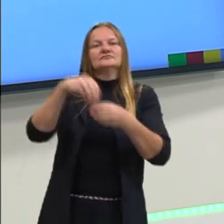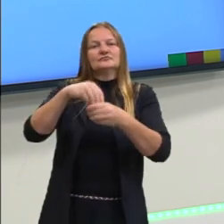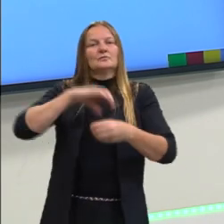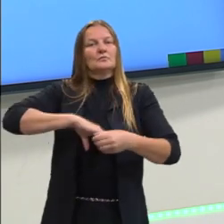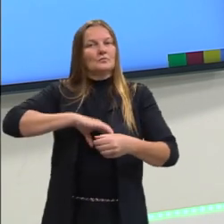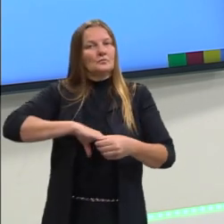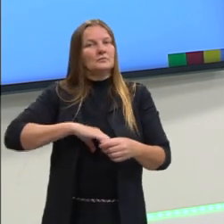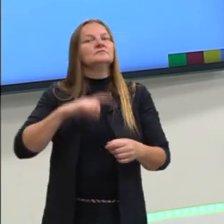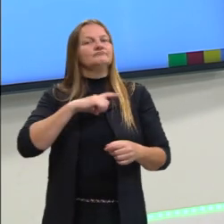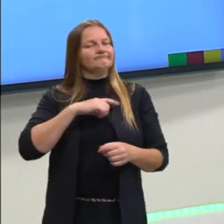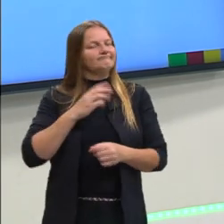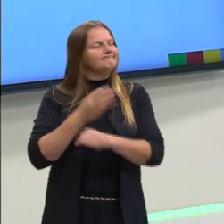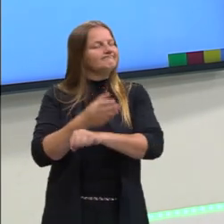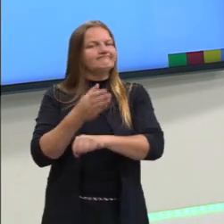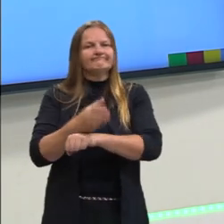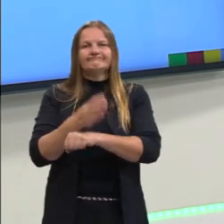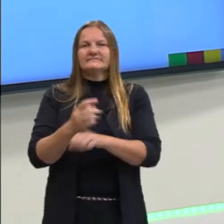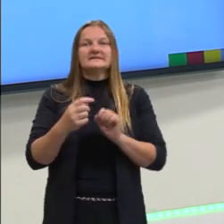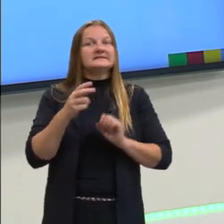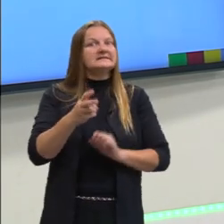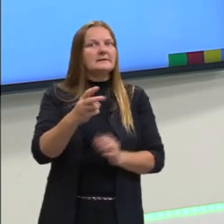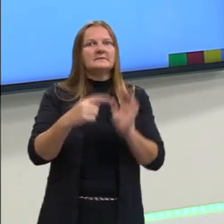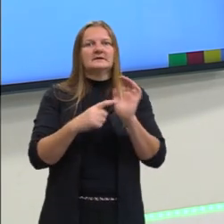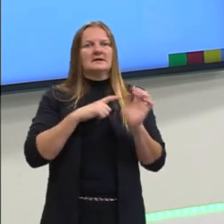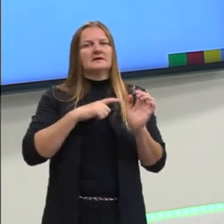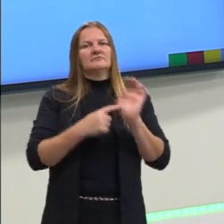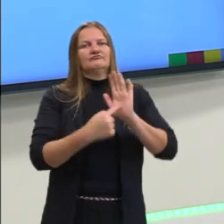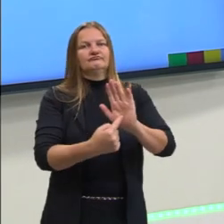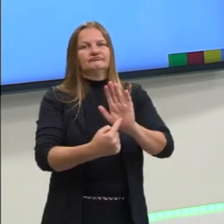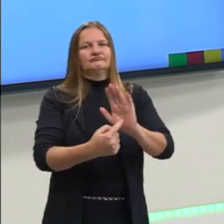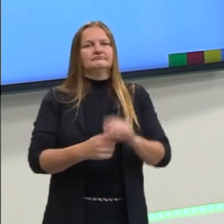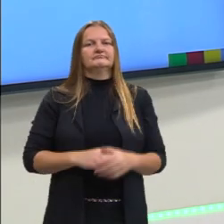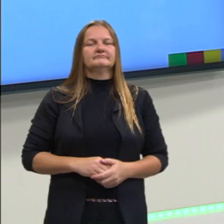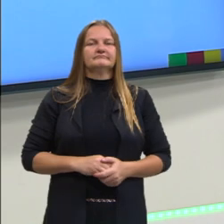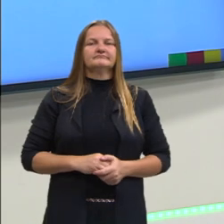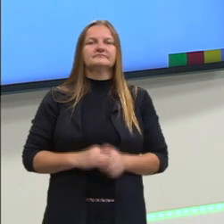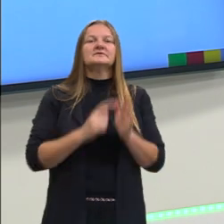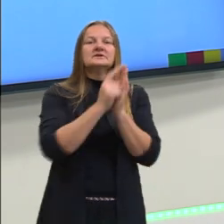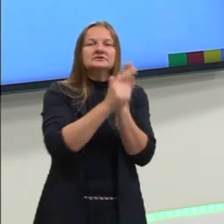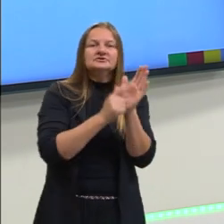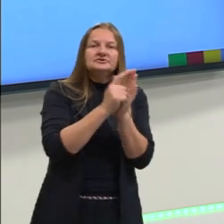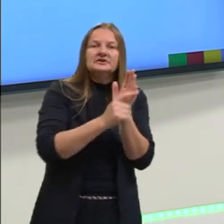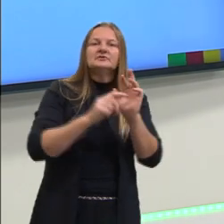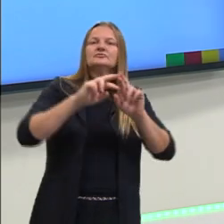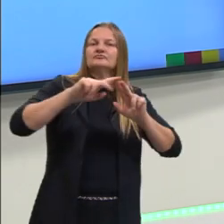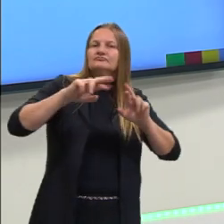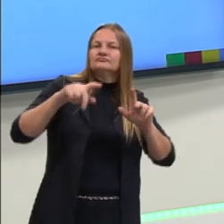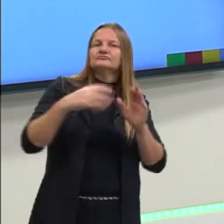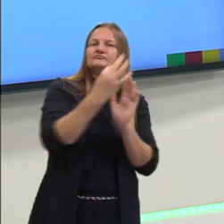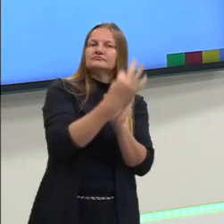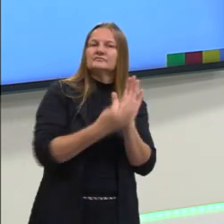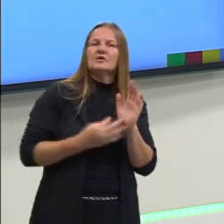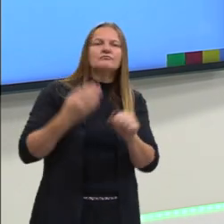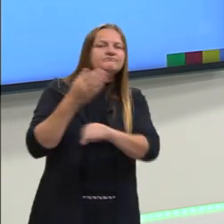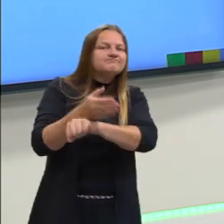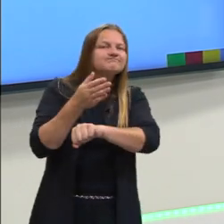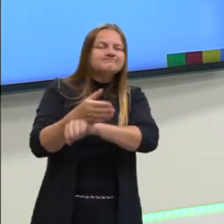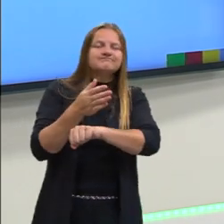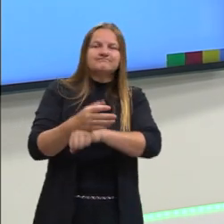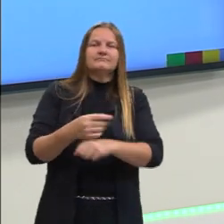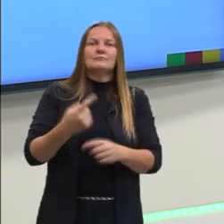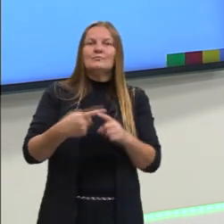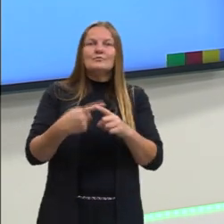portuguesa. Então, são gêneros textuais que sempre estão presentes, porque tem uma grande